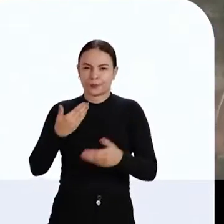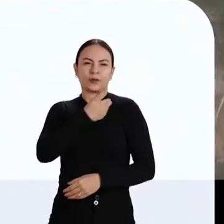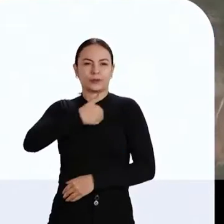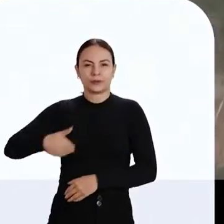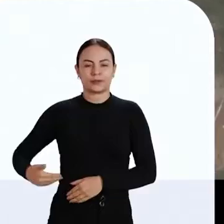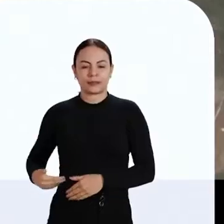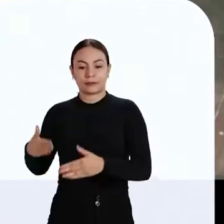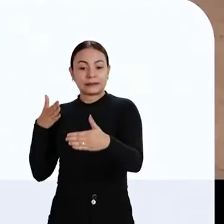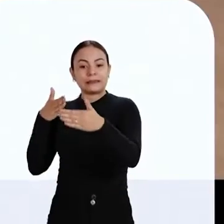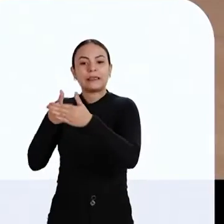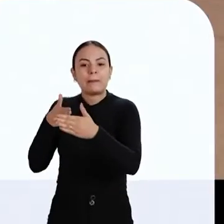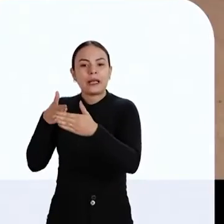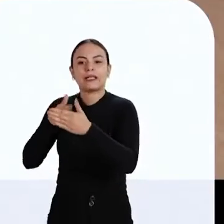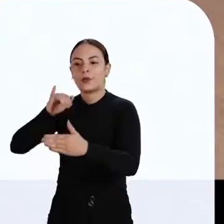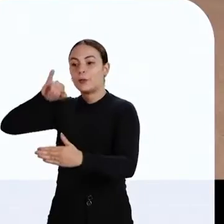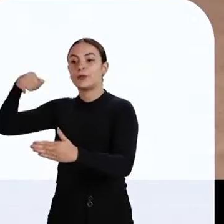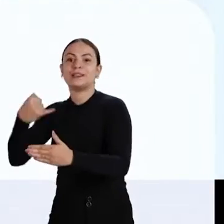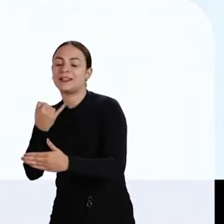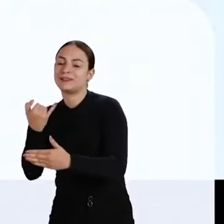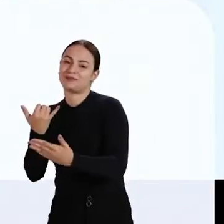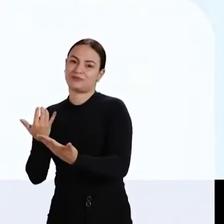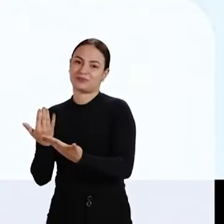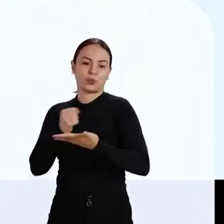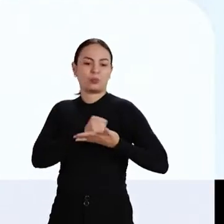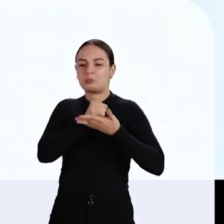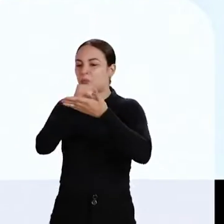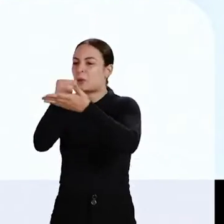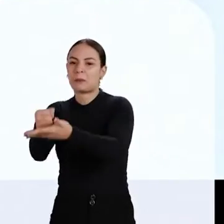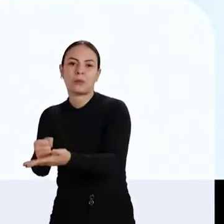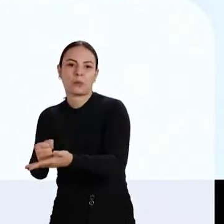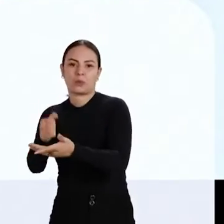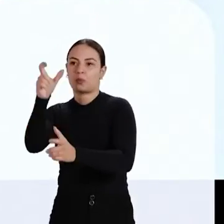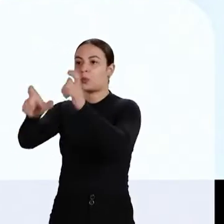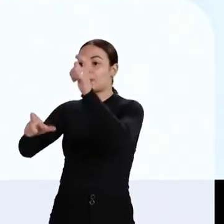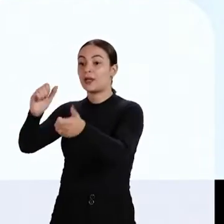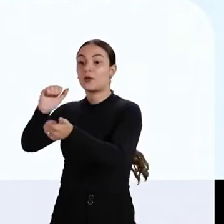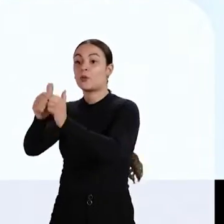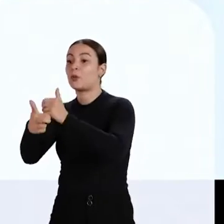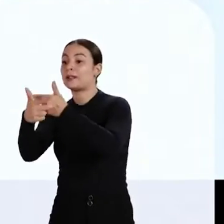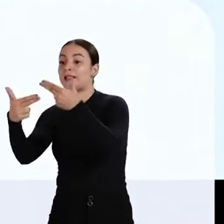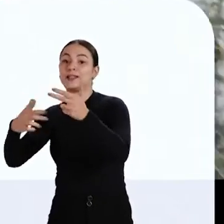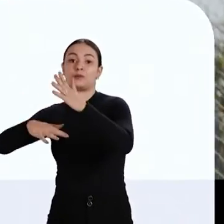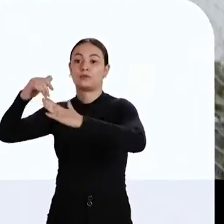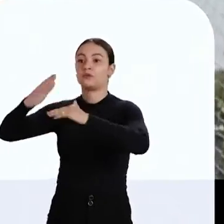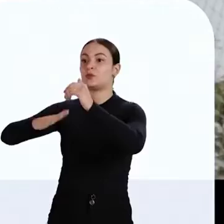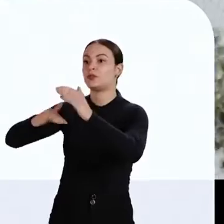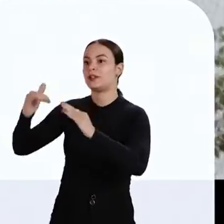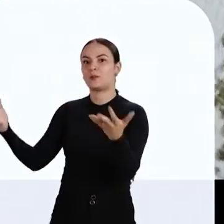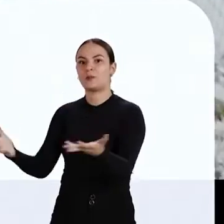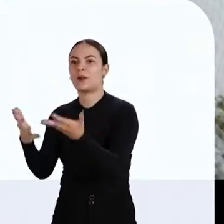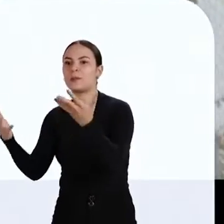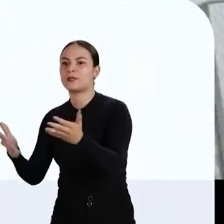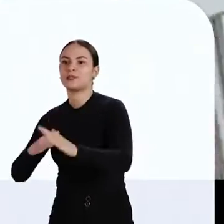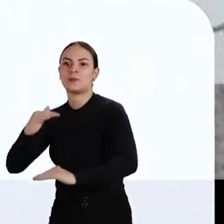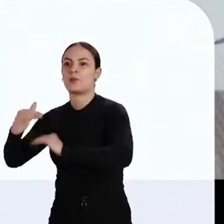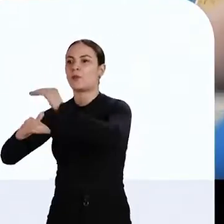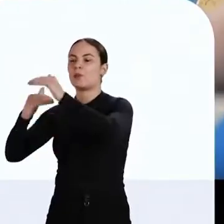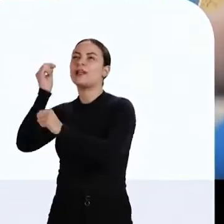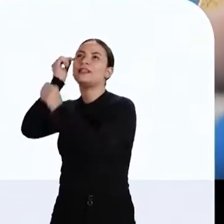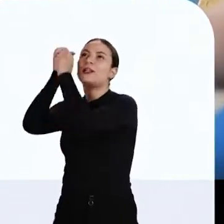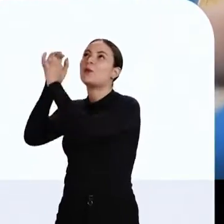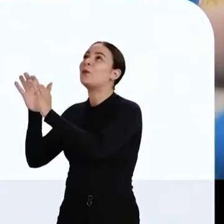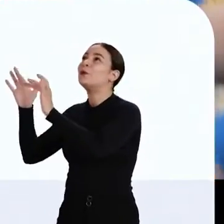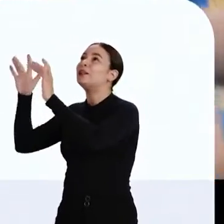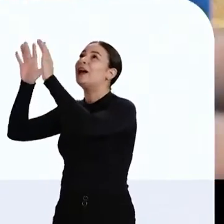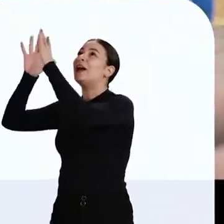um limitador de possibilidades. O Estado não vê. O profissional do esporte, o jovem que tem um